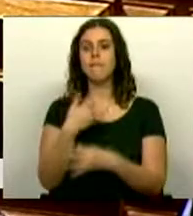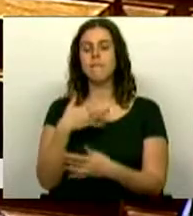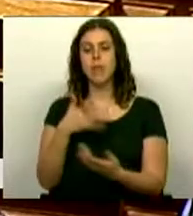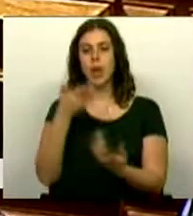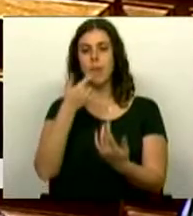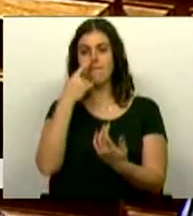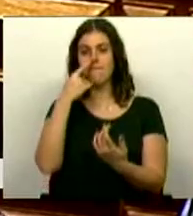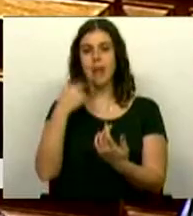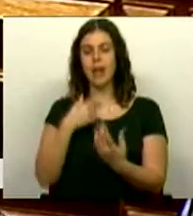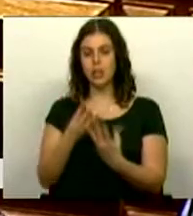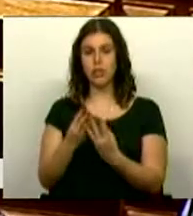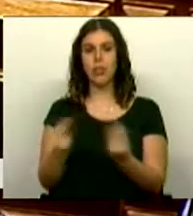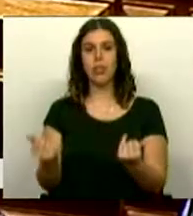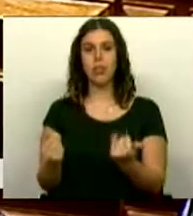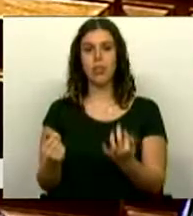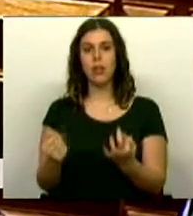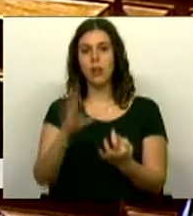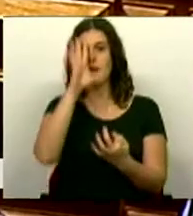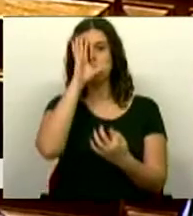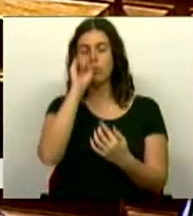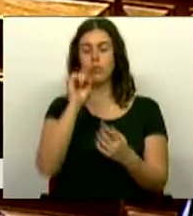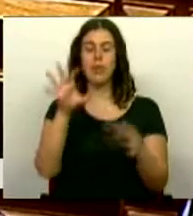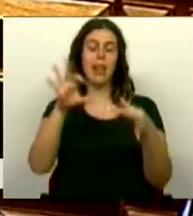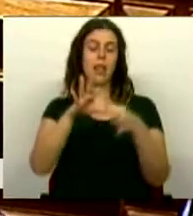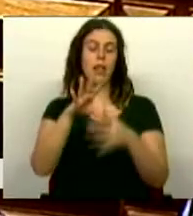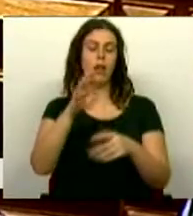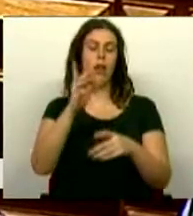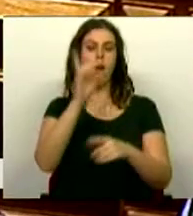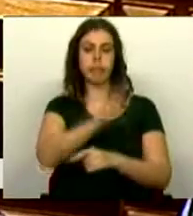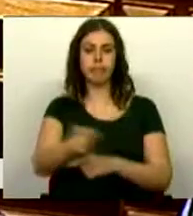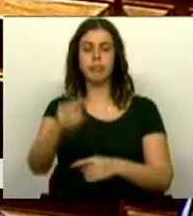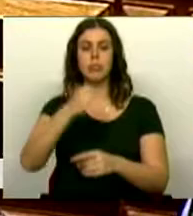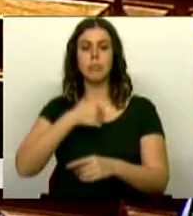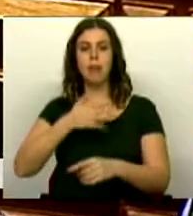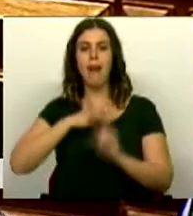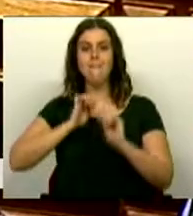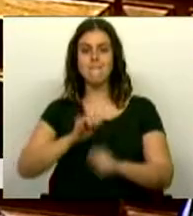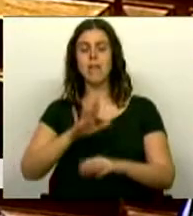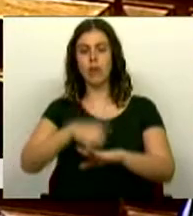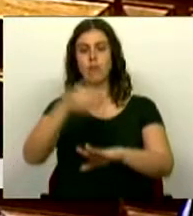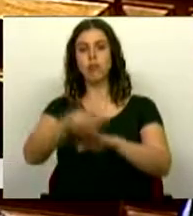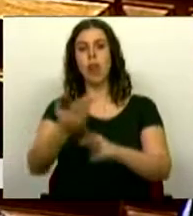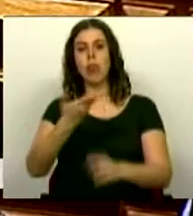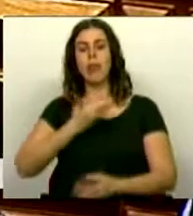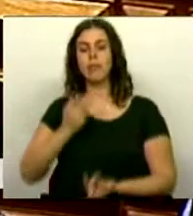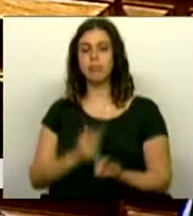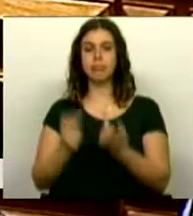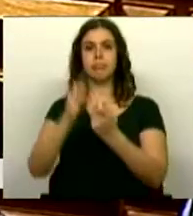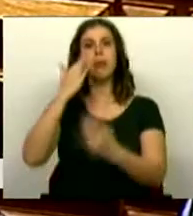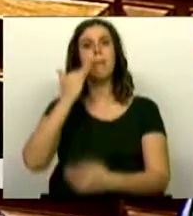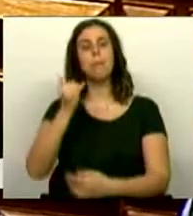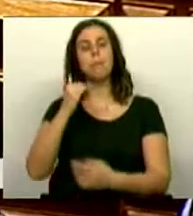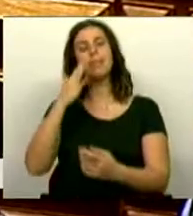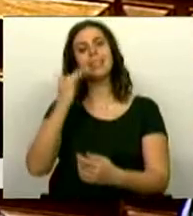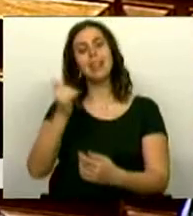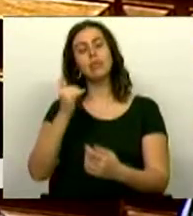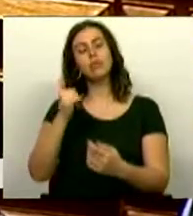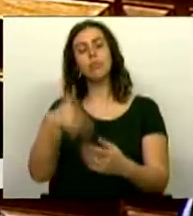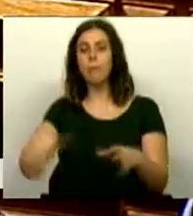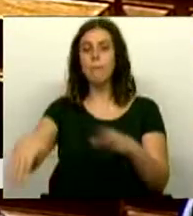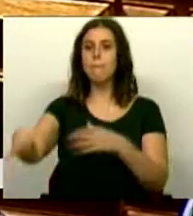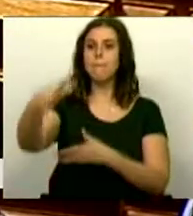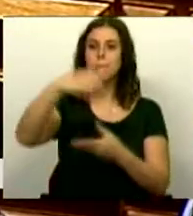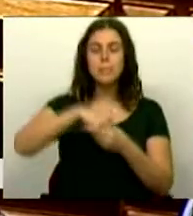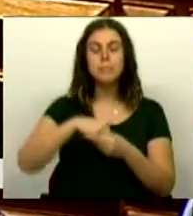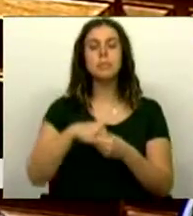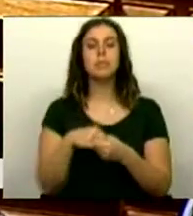insuficiências de governo destas sociedades, reforçando os direitos dos acionistas e procurando envolver um